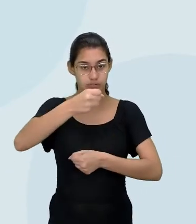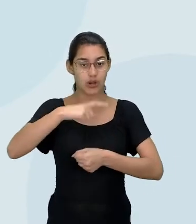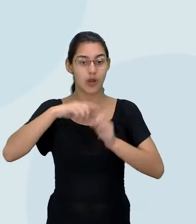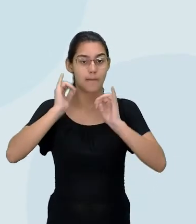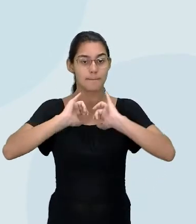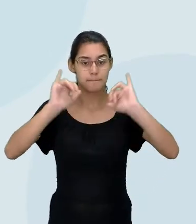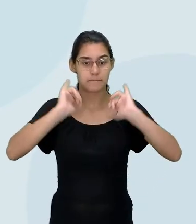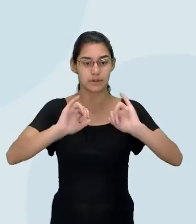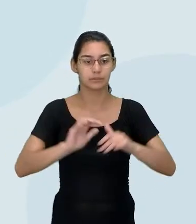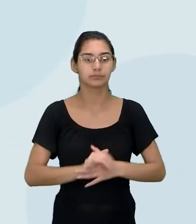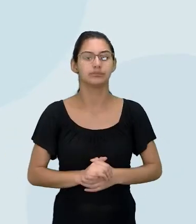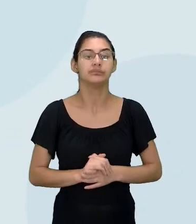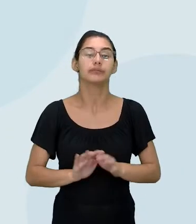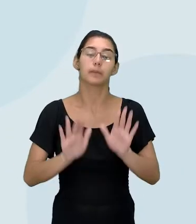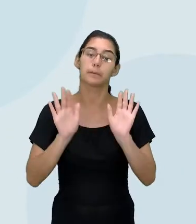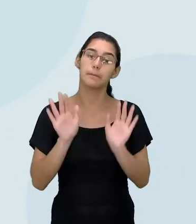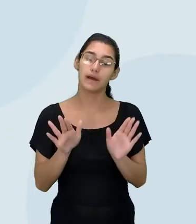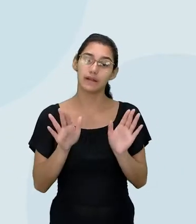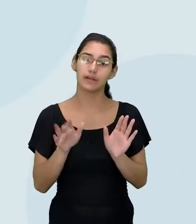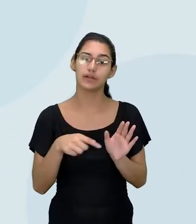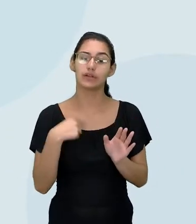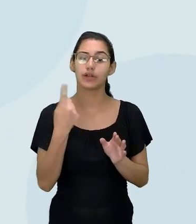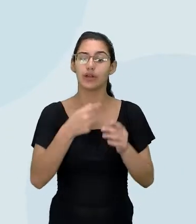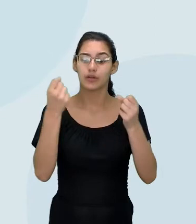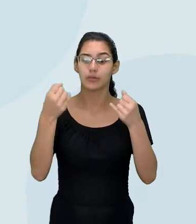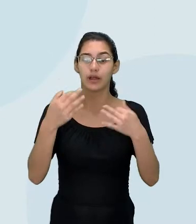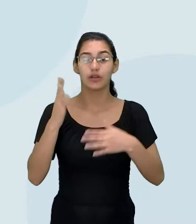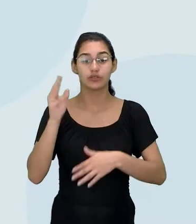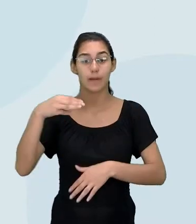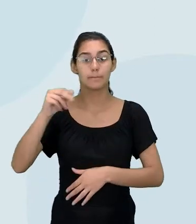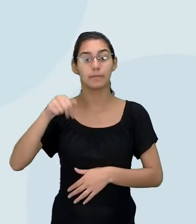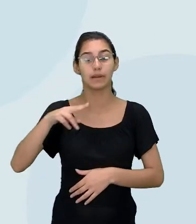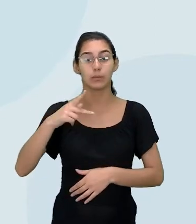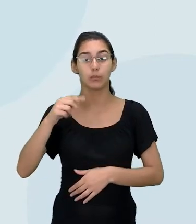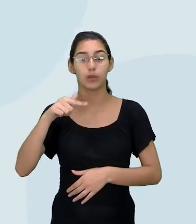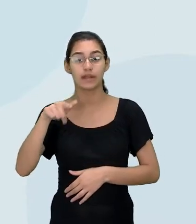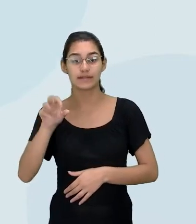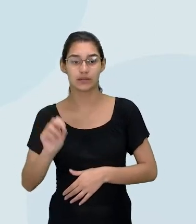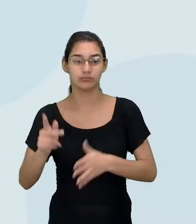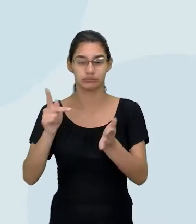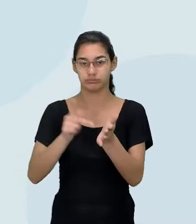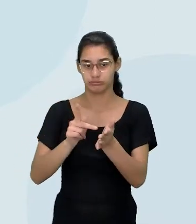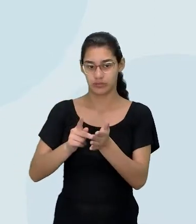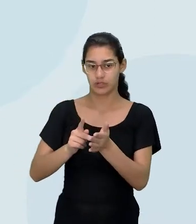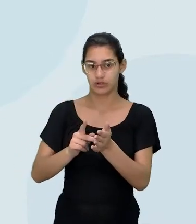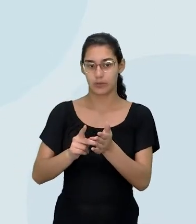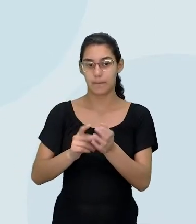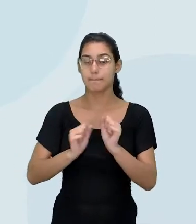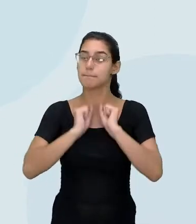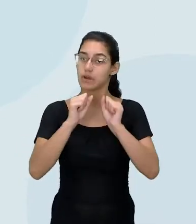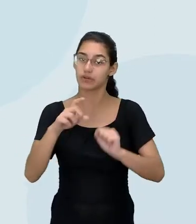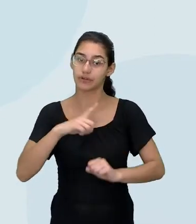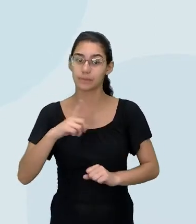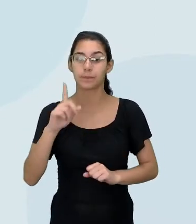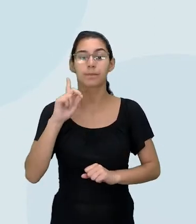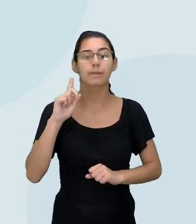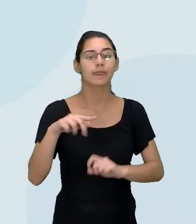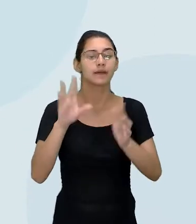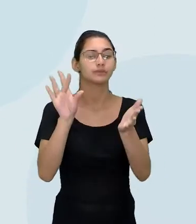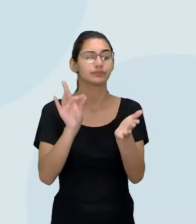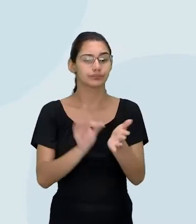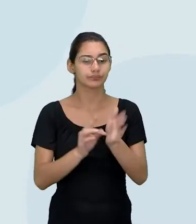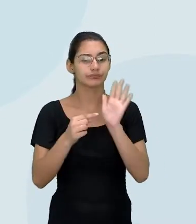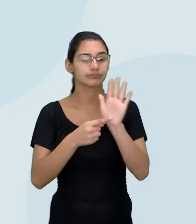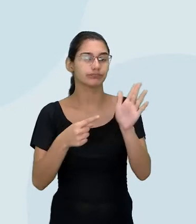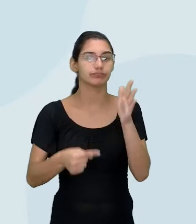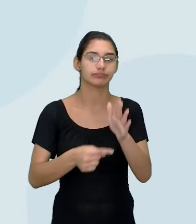desinformação. Mas, ali a vai já para a manipulação da verdade e pós-verdade. Que é justamente o